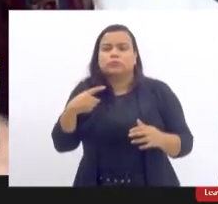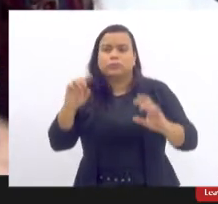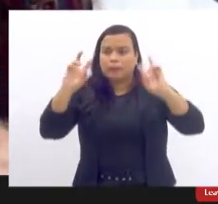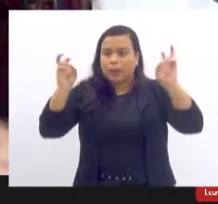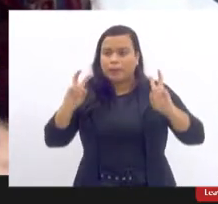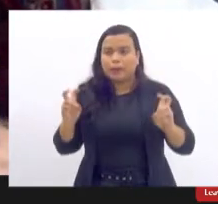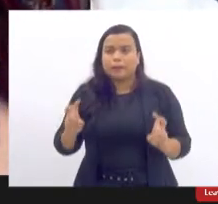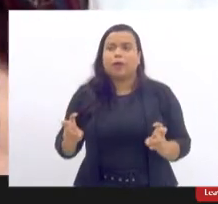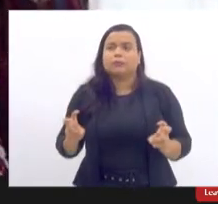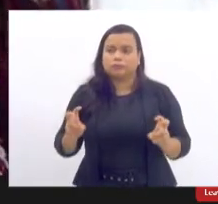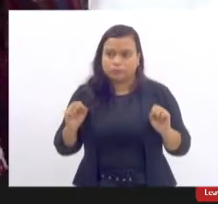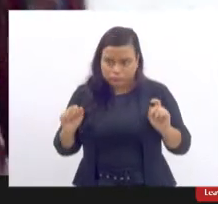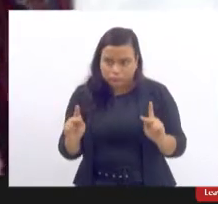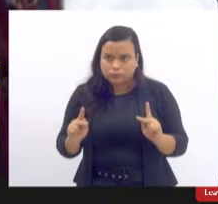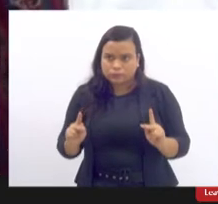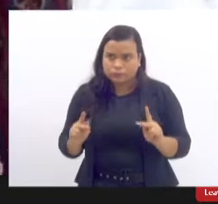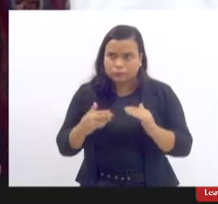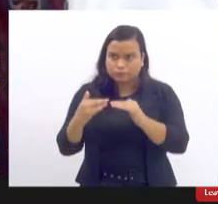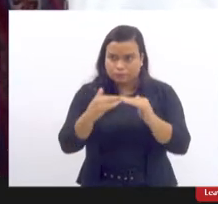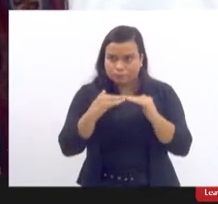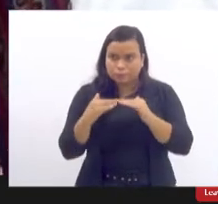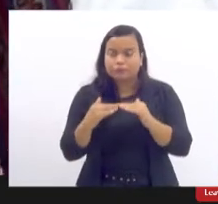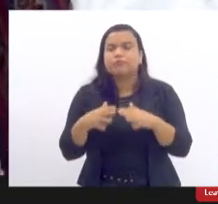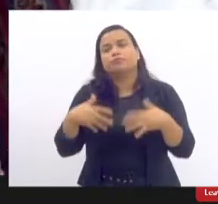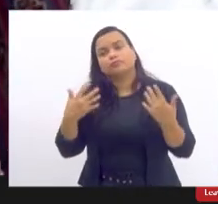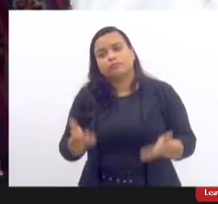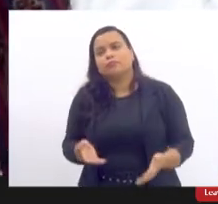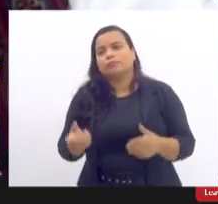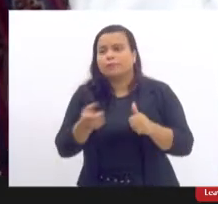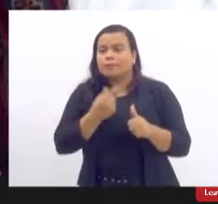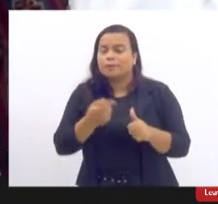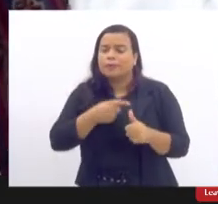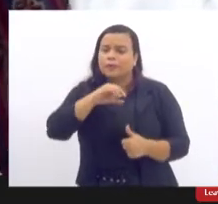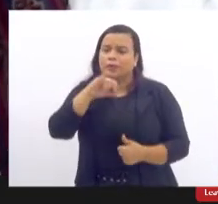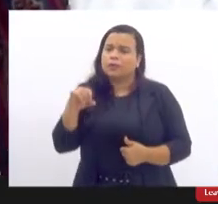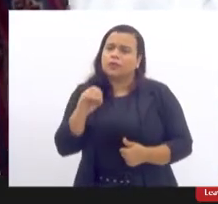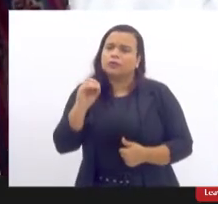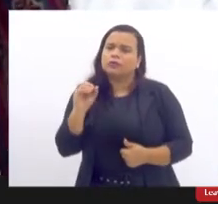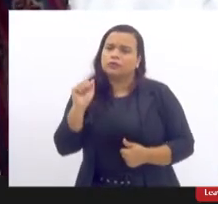devidamente esclarecidas. Então, ouçamos, Joana Novaes.